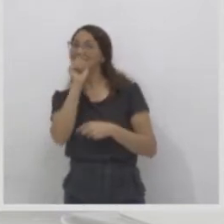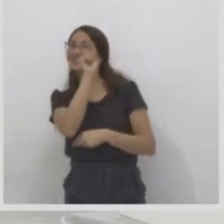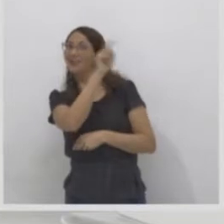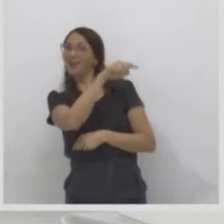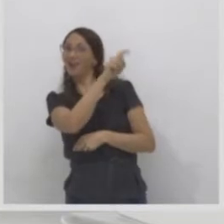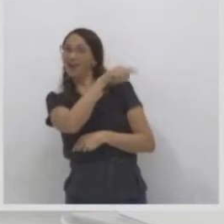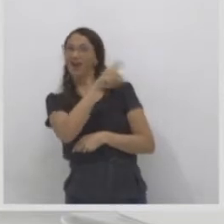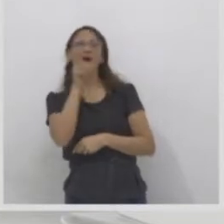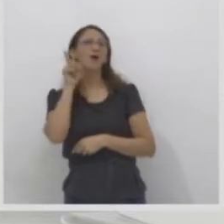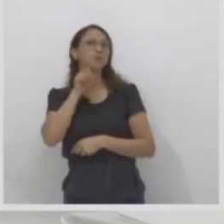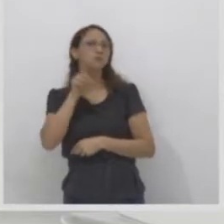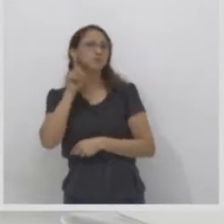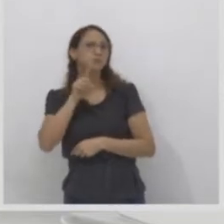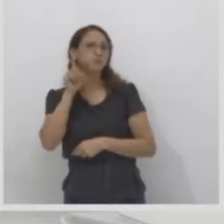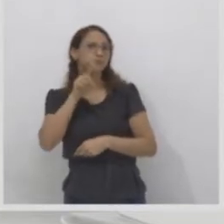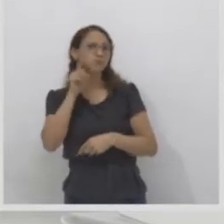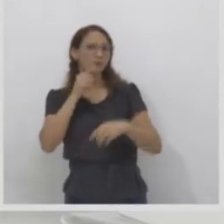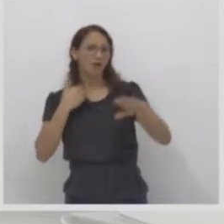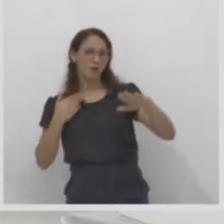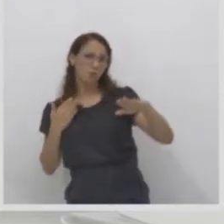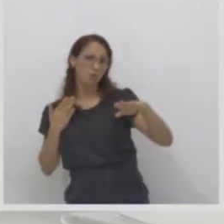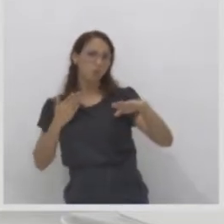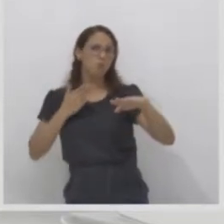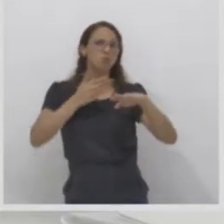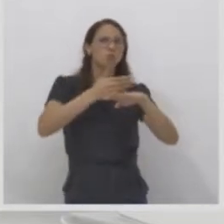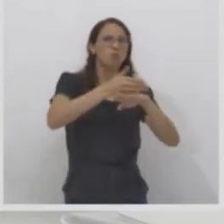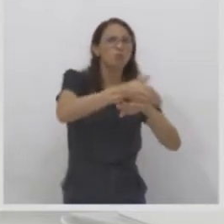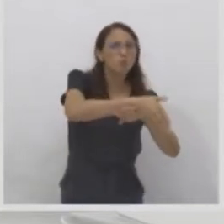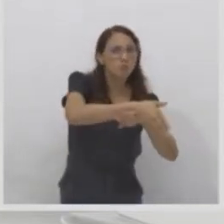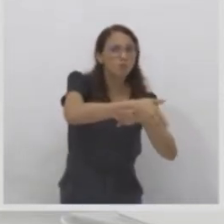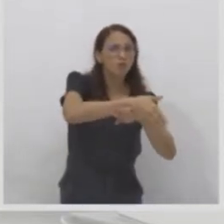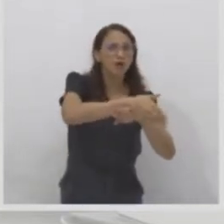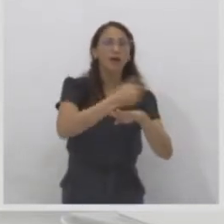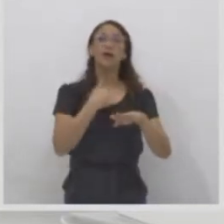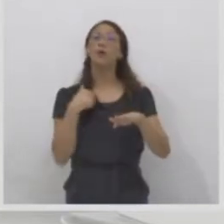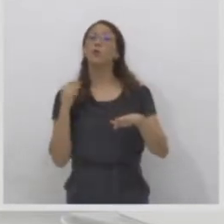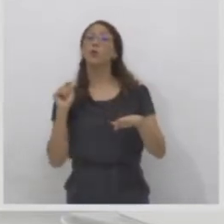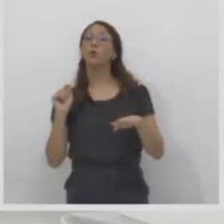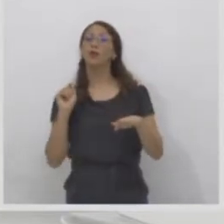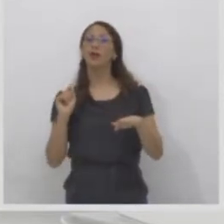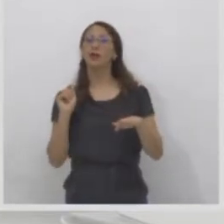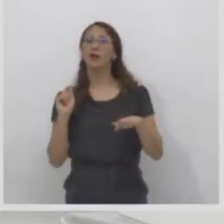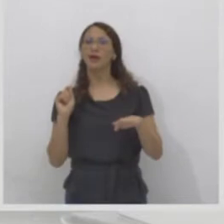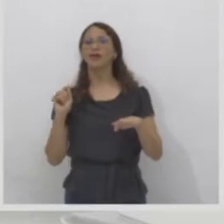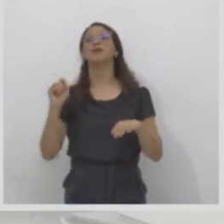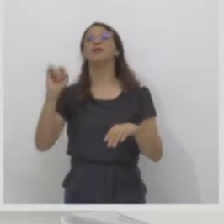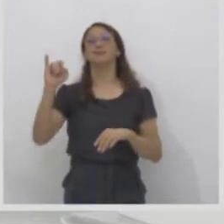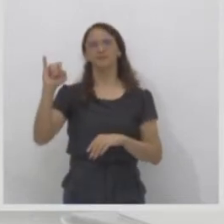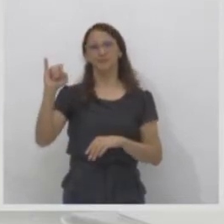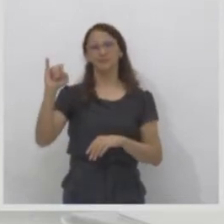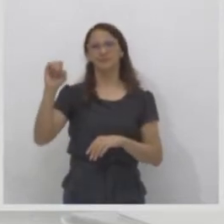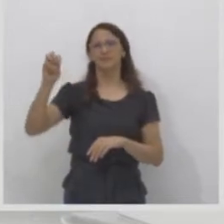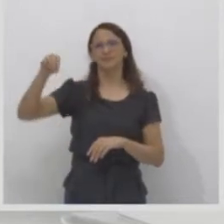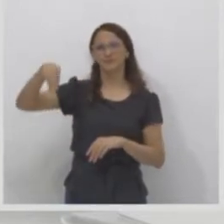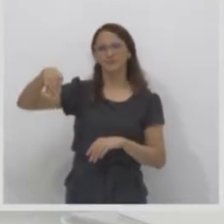entro nos Estados Unidos, eu sou o quê ao entrar nos Estados Unidos? Eu sou um imigrante.